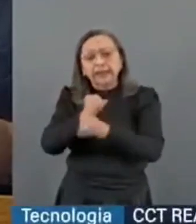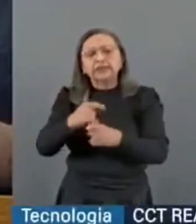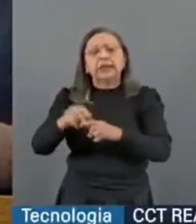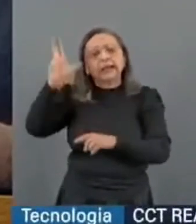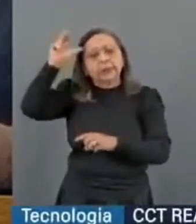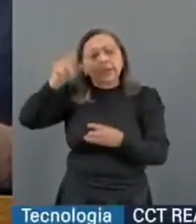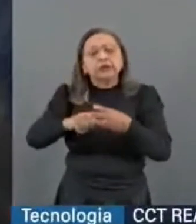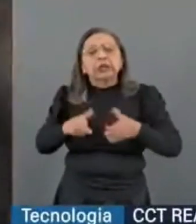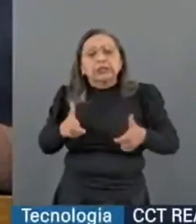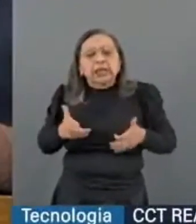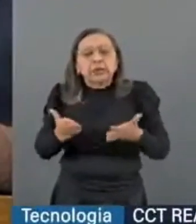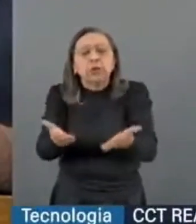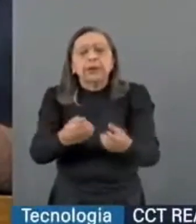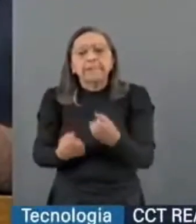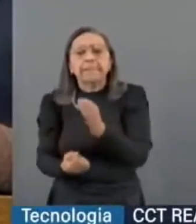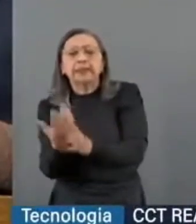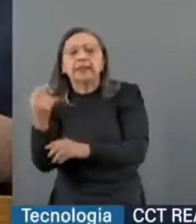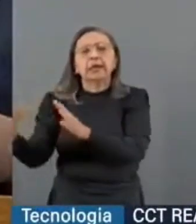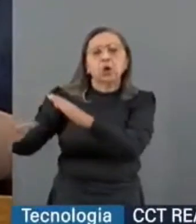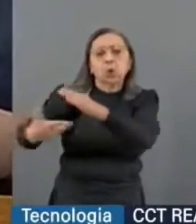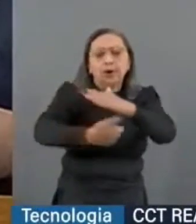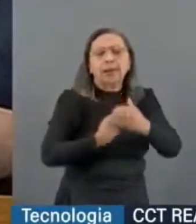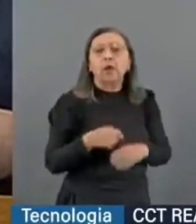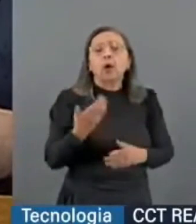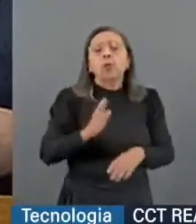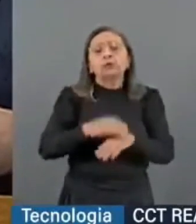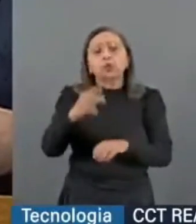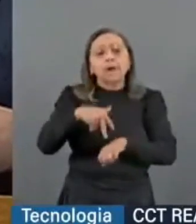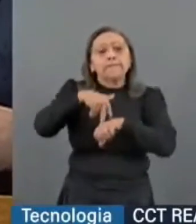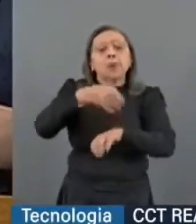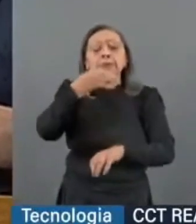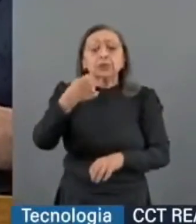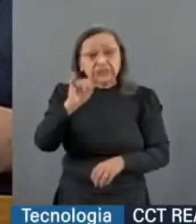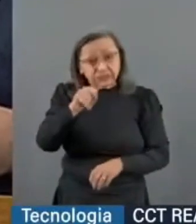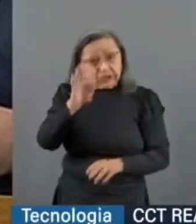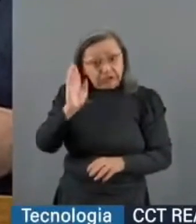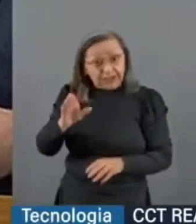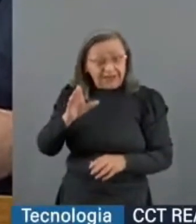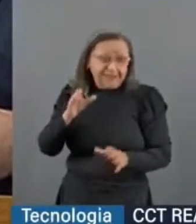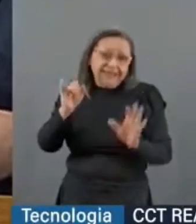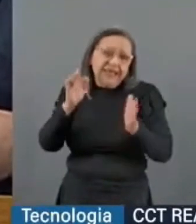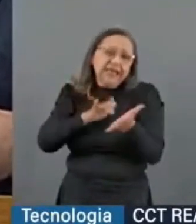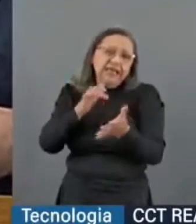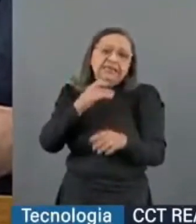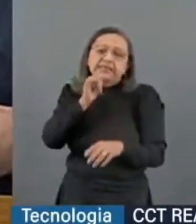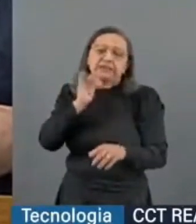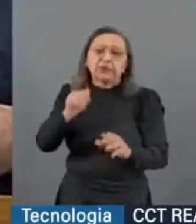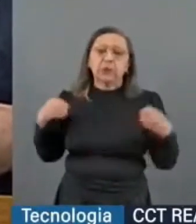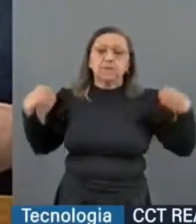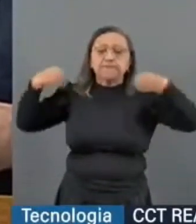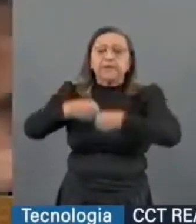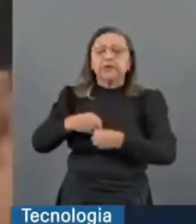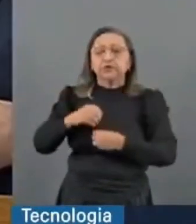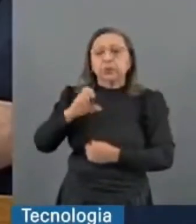trator, querem plantar, querem colher. Qual é a posição do senhor? Se o senhor hoje fosse já o ministro do Supremo Tribunal Federal, como é que o senhor